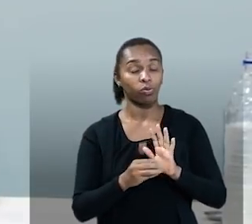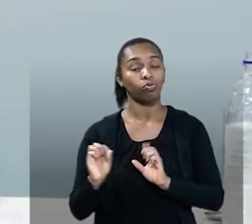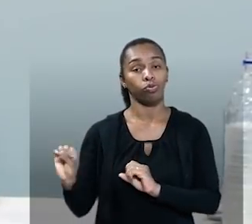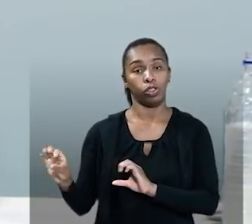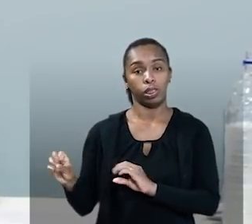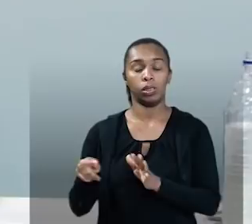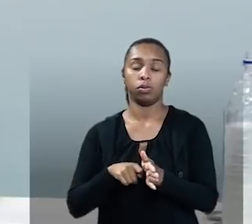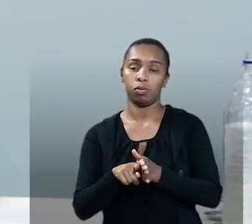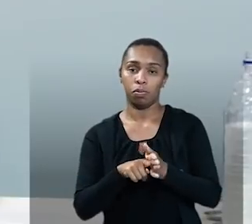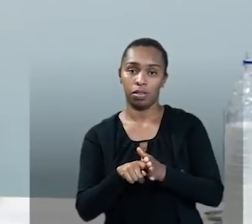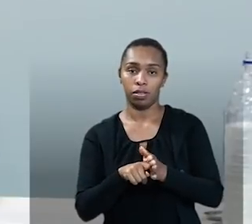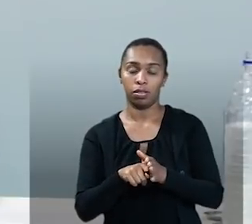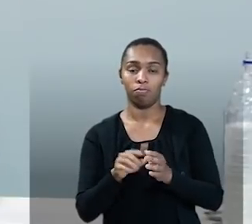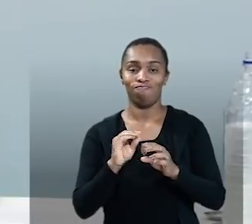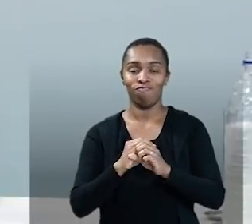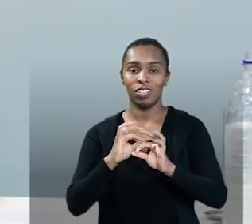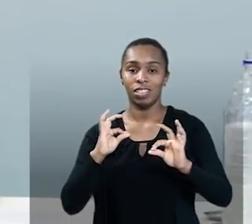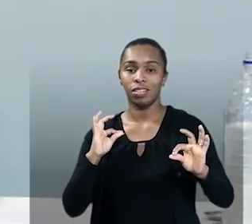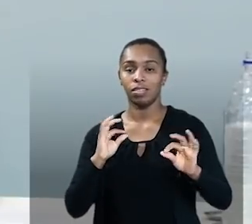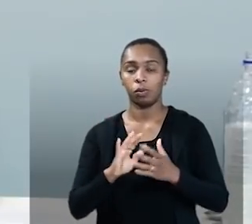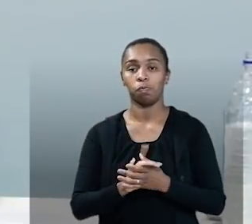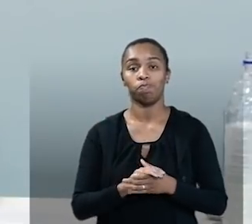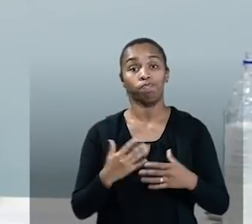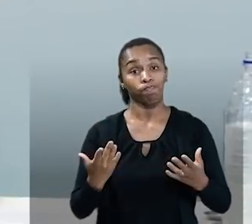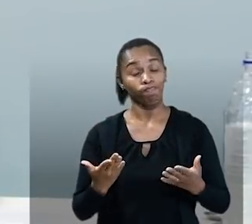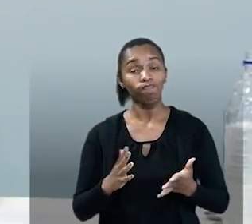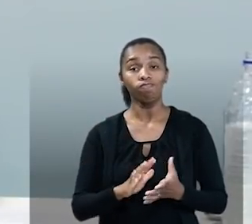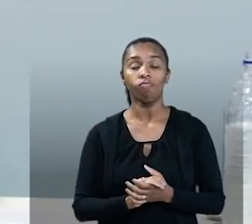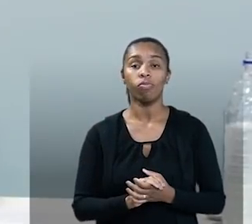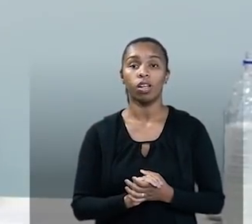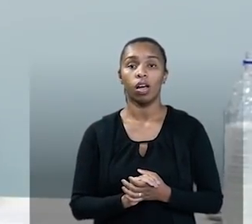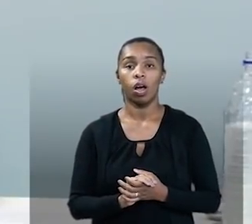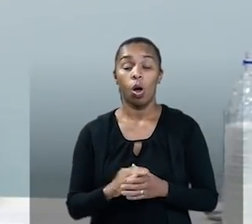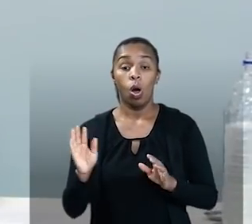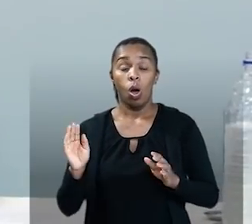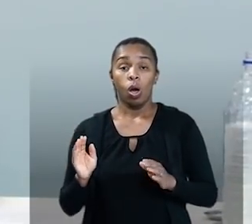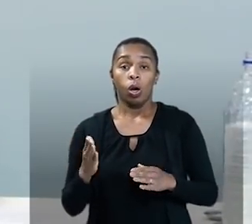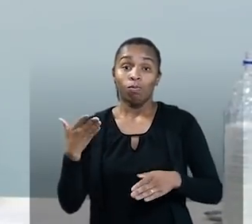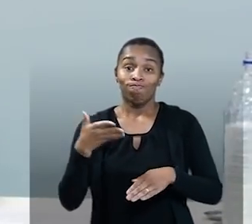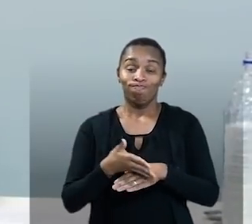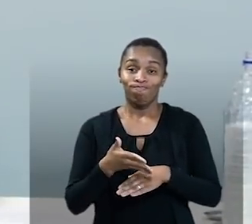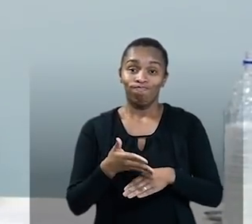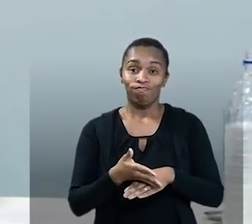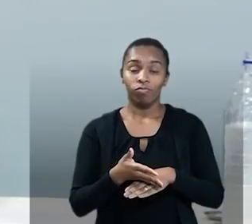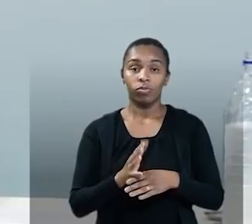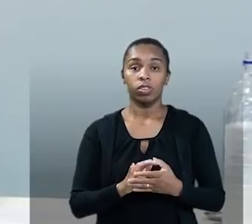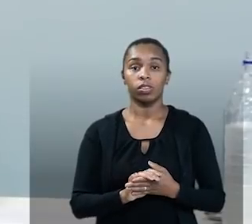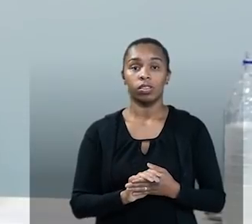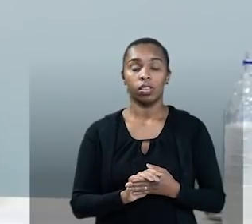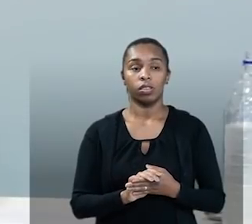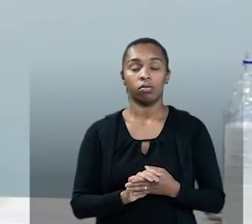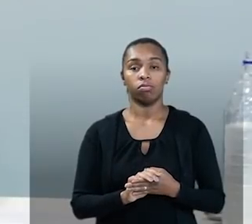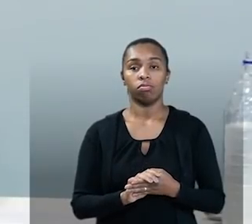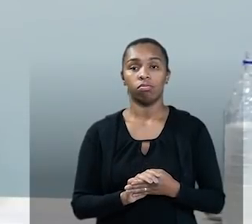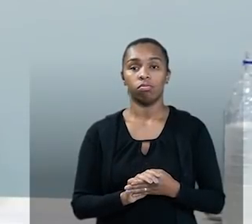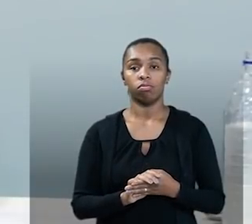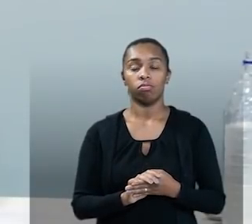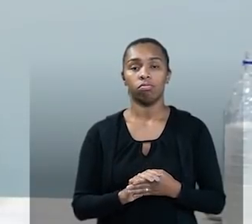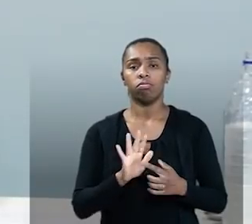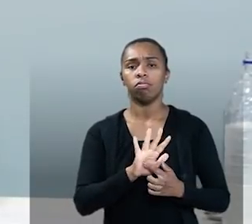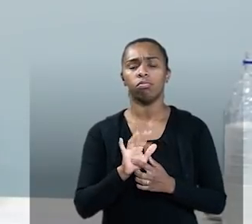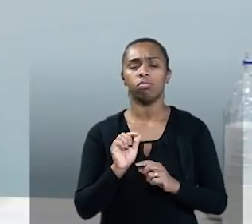ensino, pesquisa e extensão. Portanto, o acesso é voltado